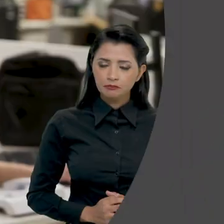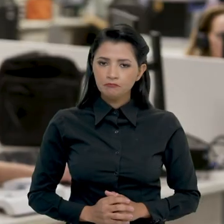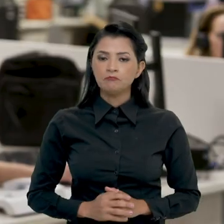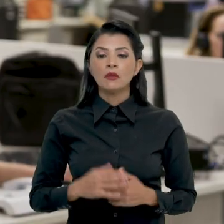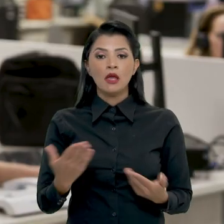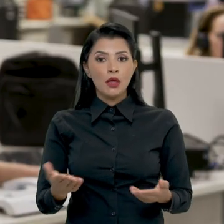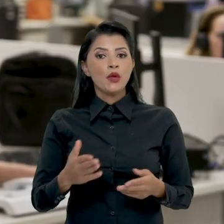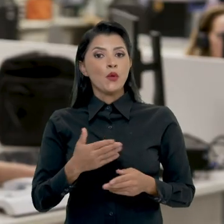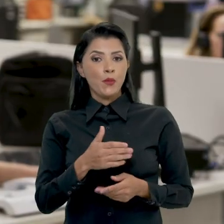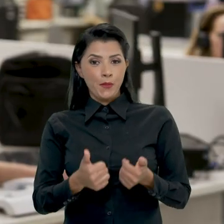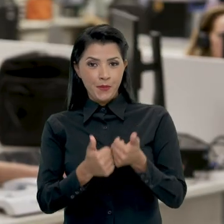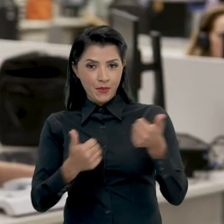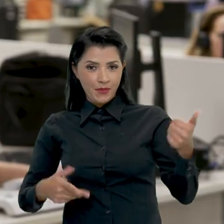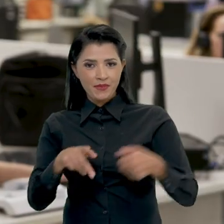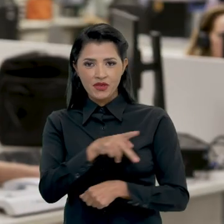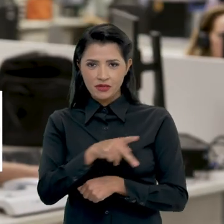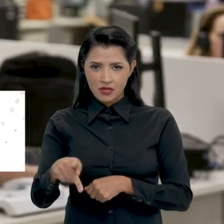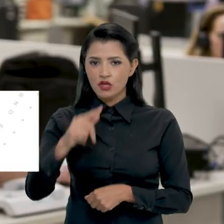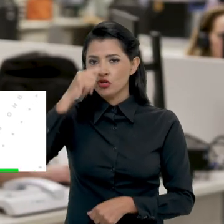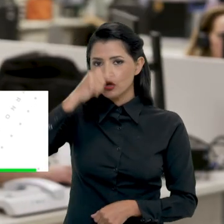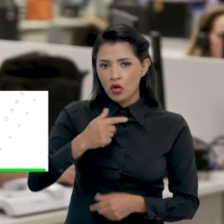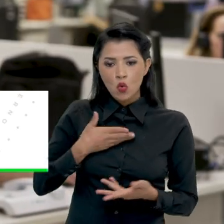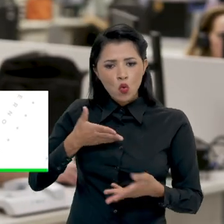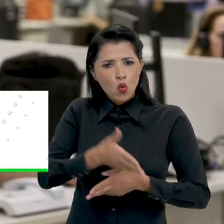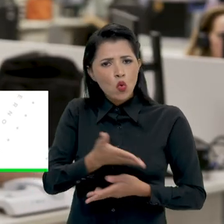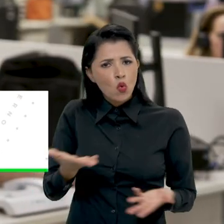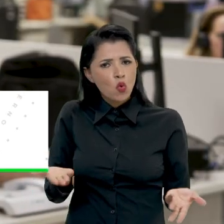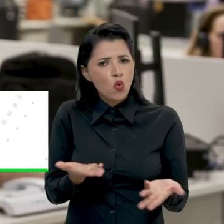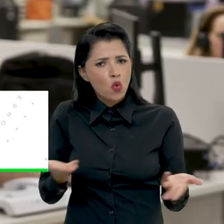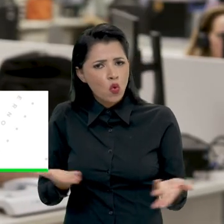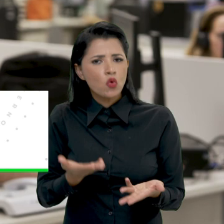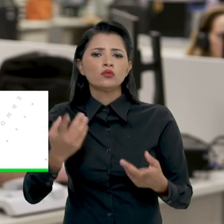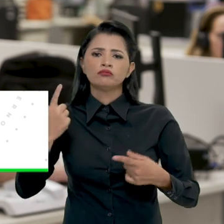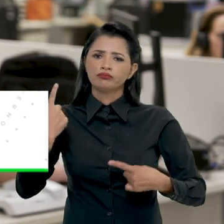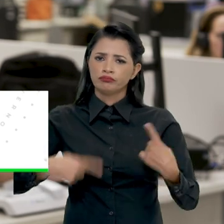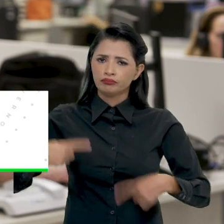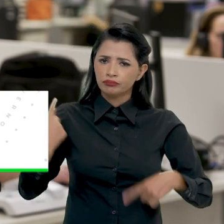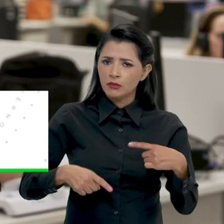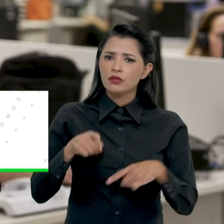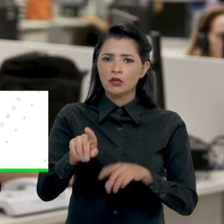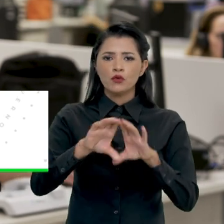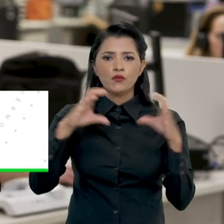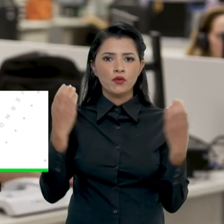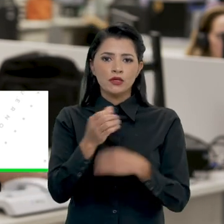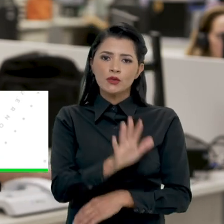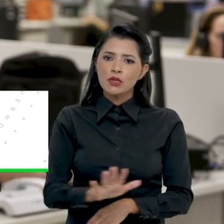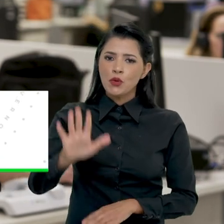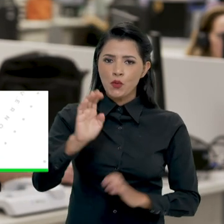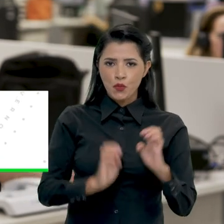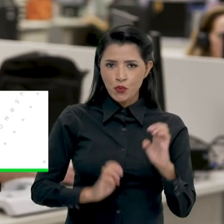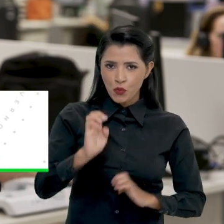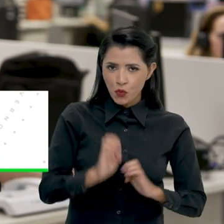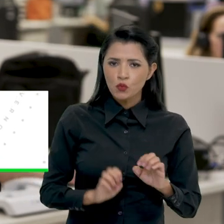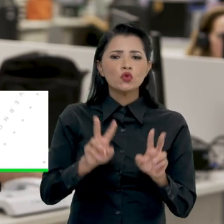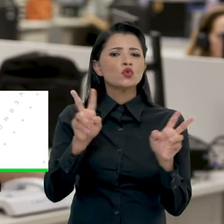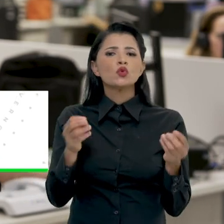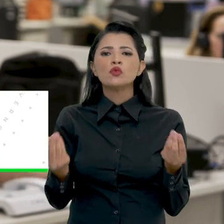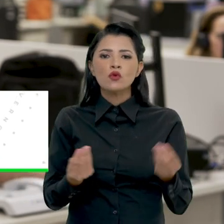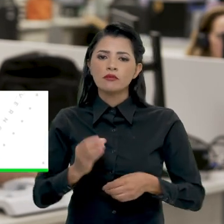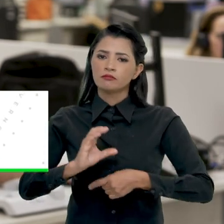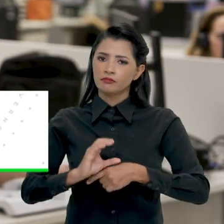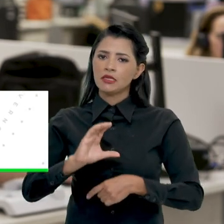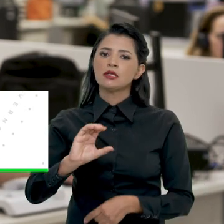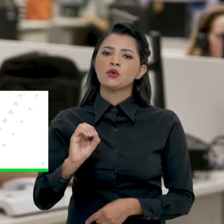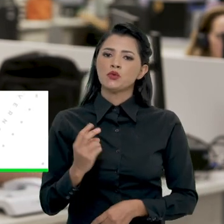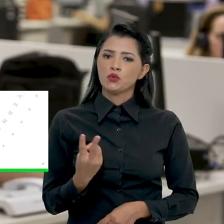E o presidente em exercício, Geraldo Alckmin, participou essa manhã de um debate na Confederação Nacional da Indústria